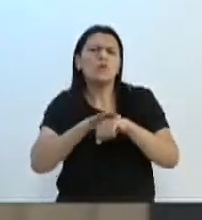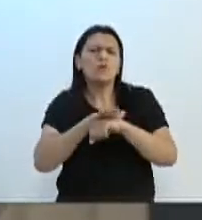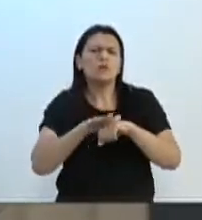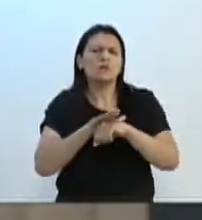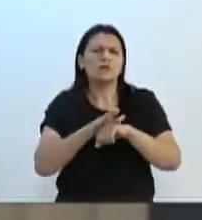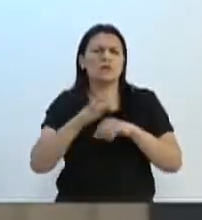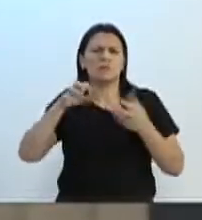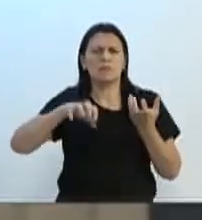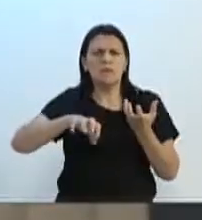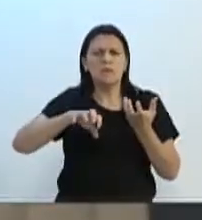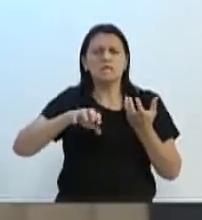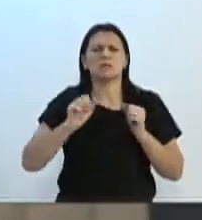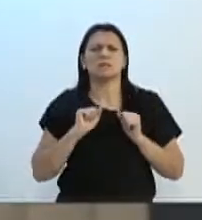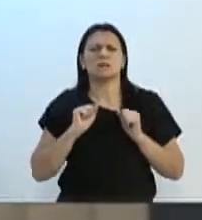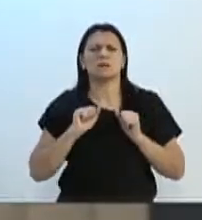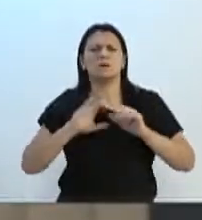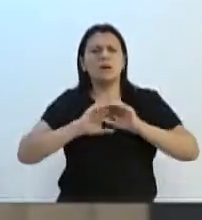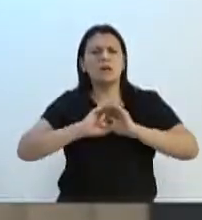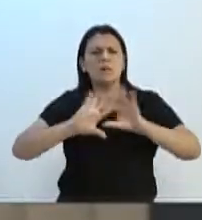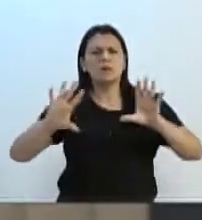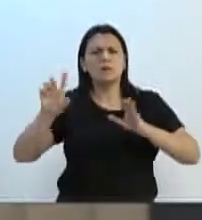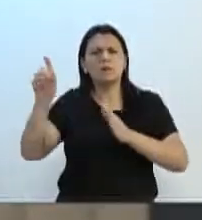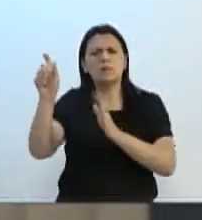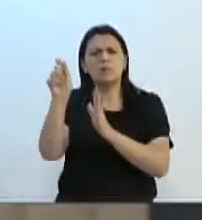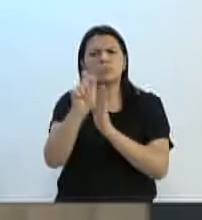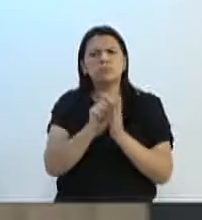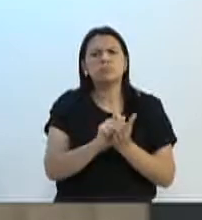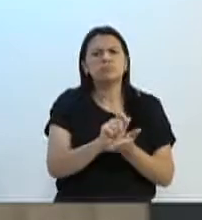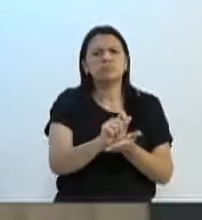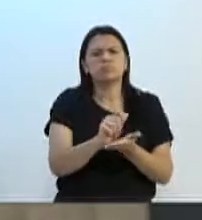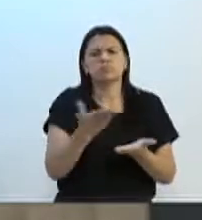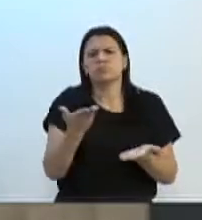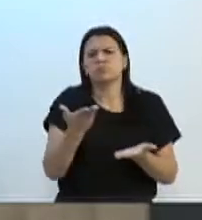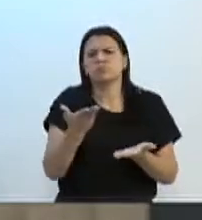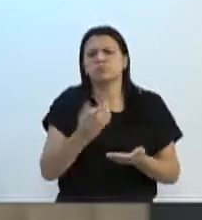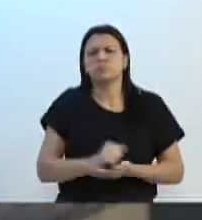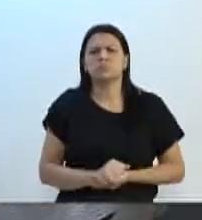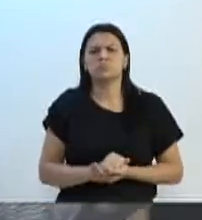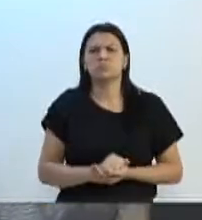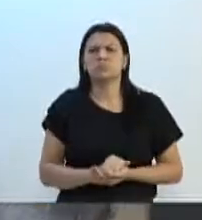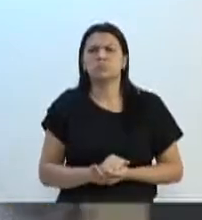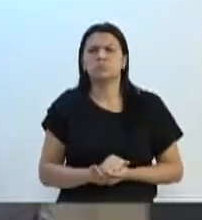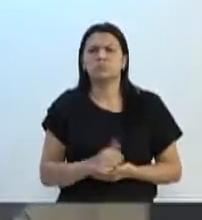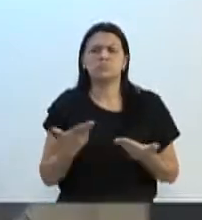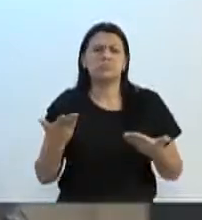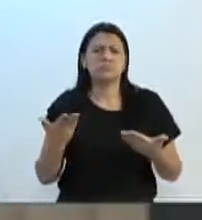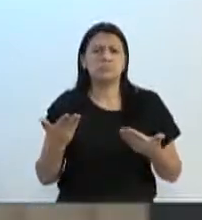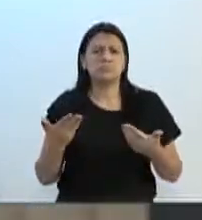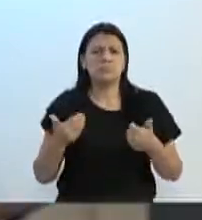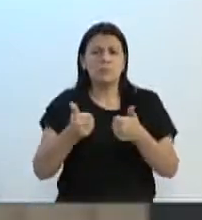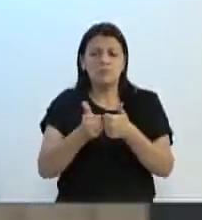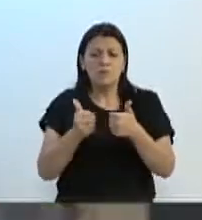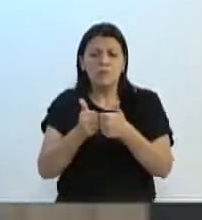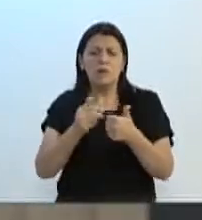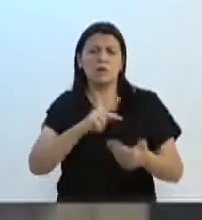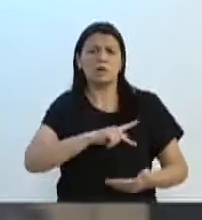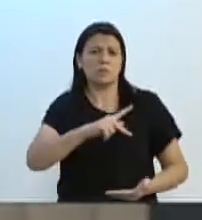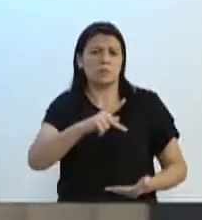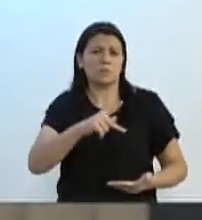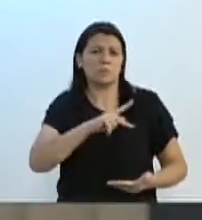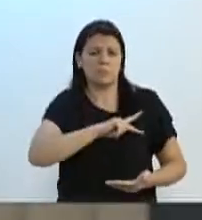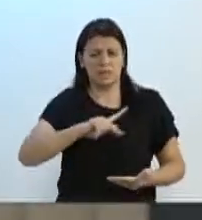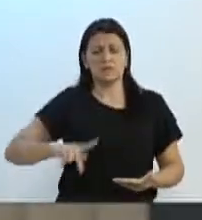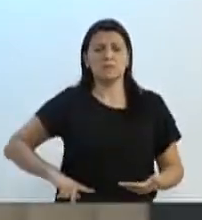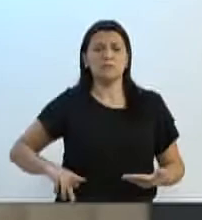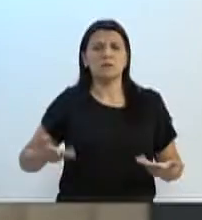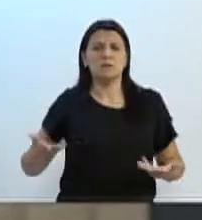a impressão desse concurso? Estava quase no pé do partido do presidente. O que faltou ali aquela articulação?